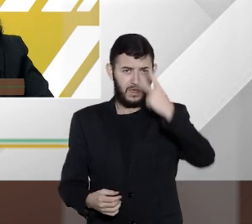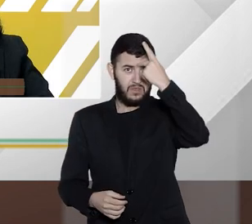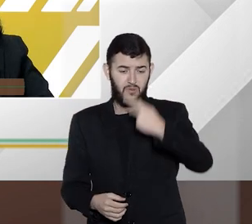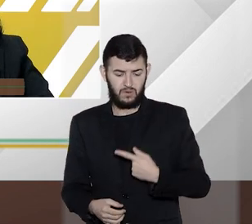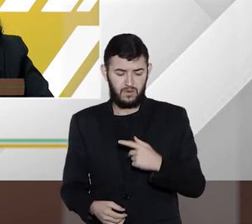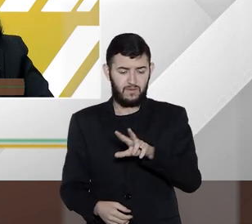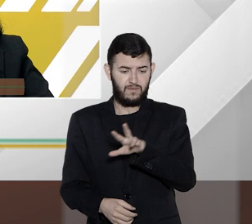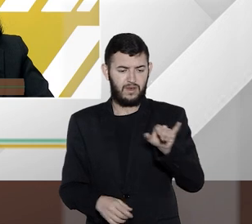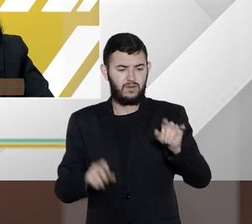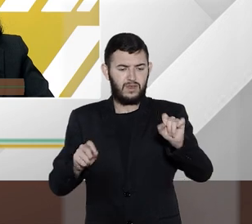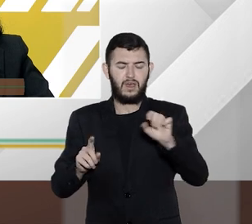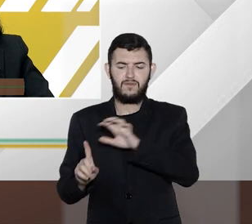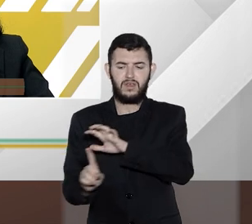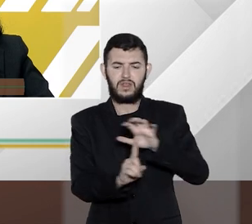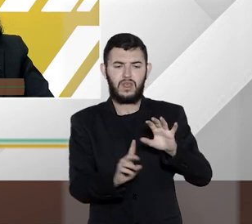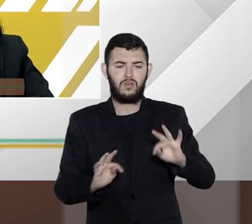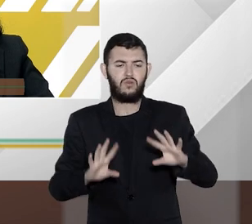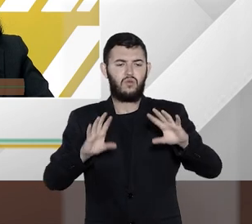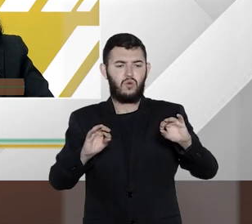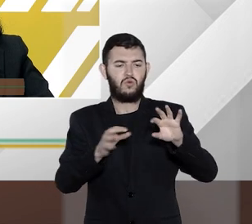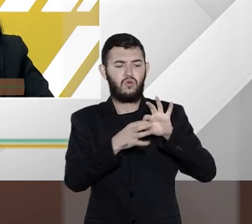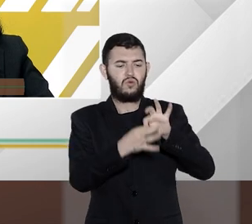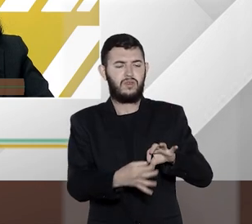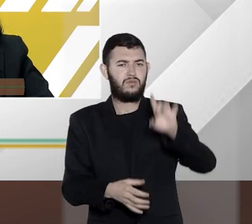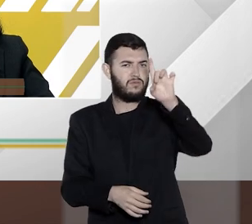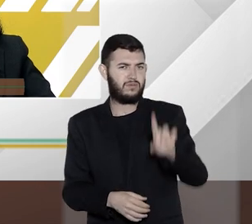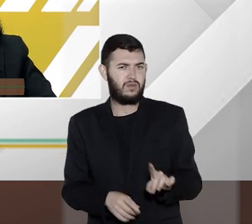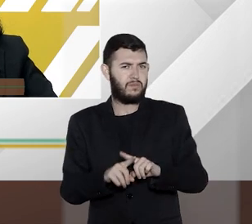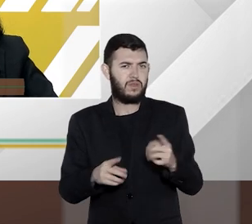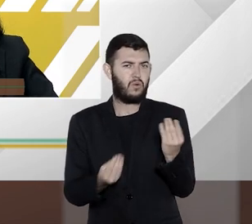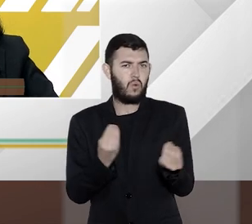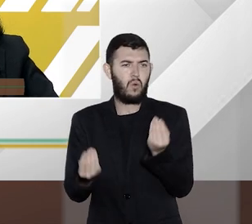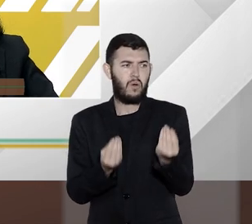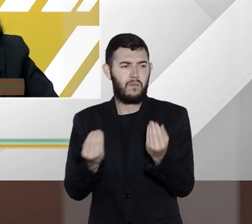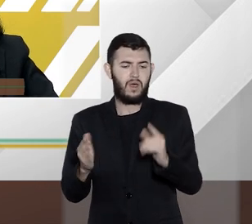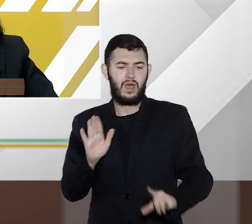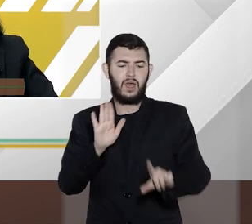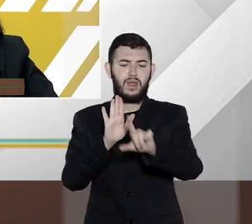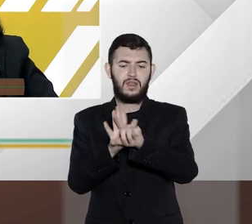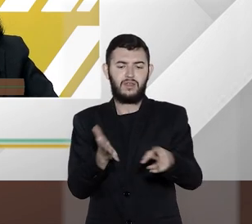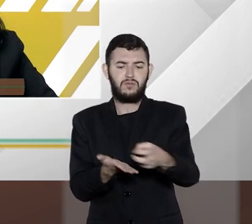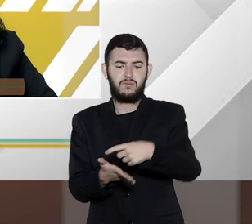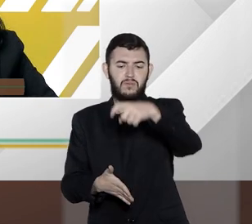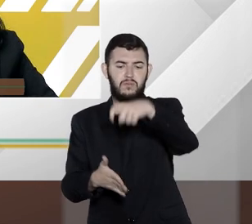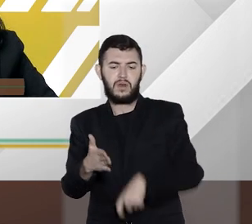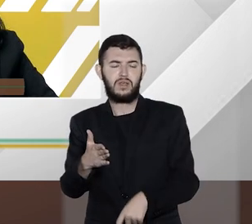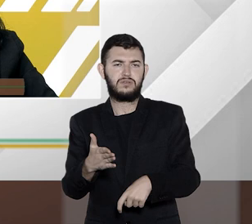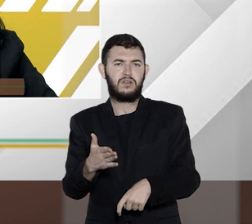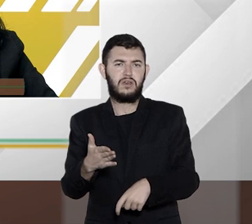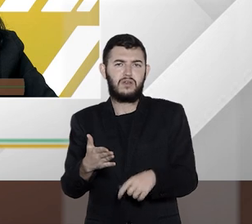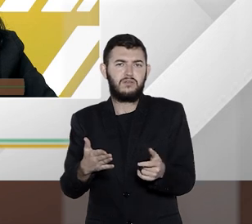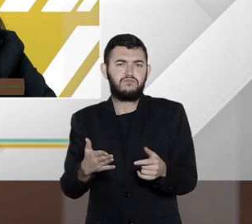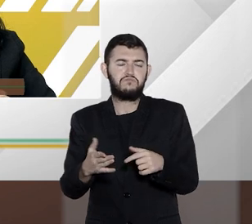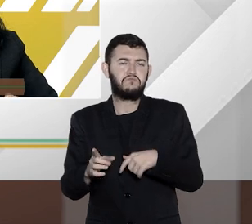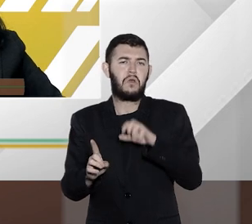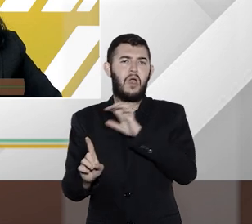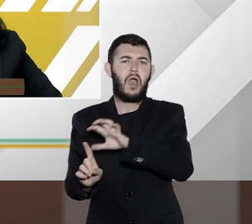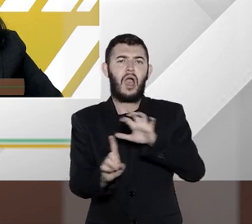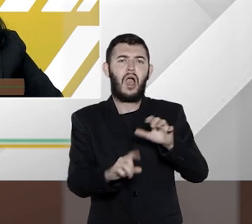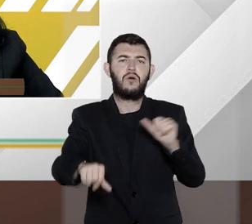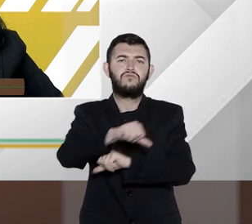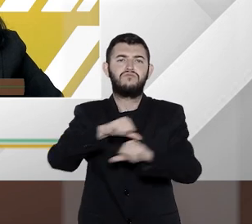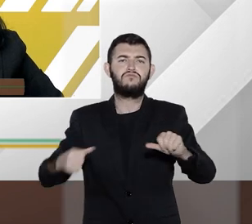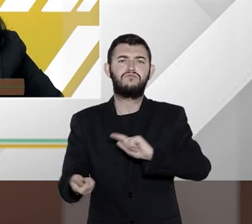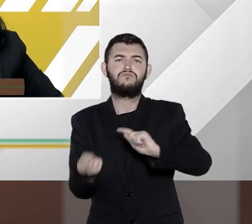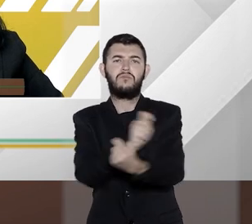do direito indistintamente, correto? Como isso afeta a legislação tributária brasileira? Bem, acho